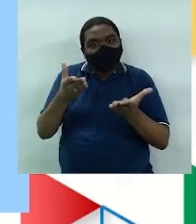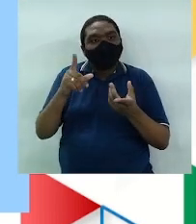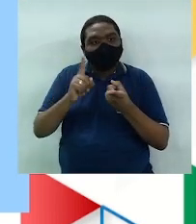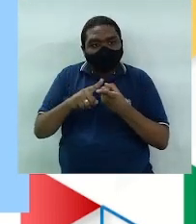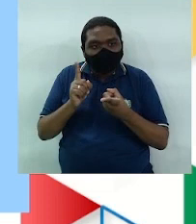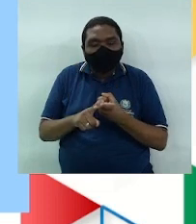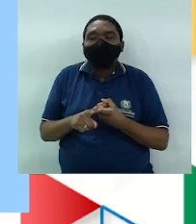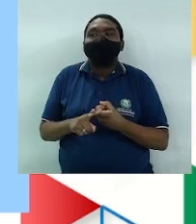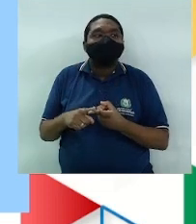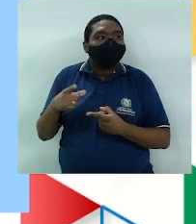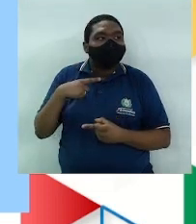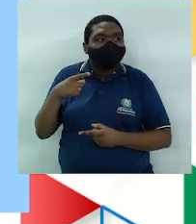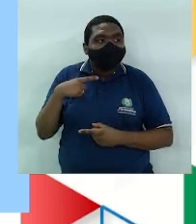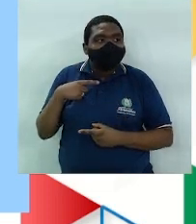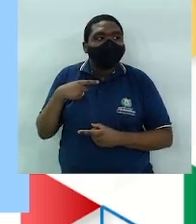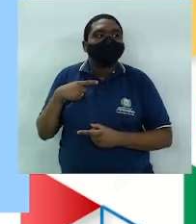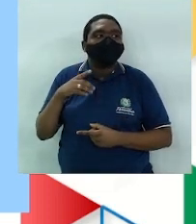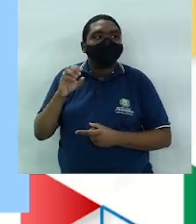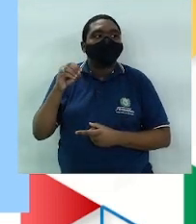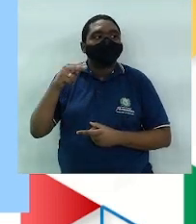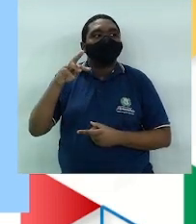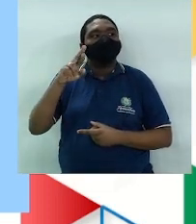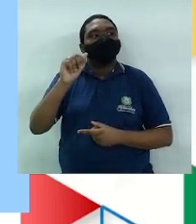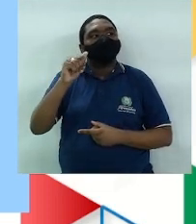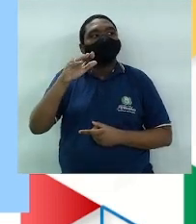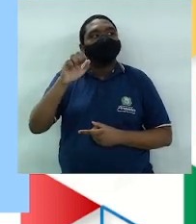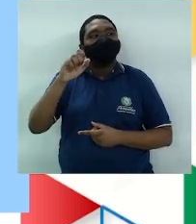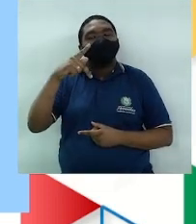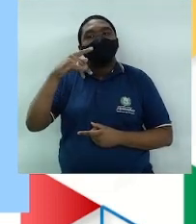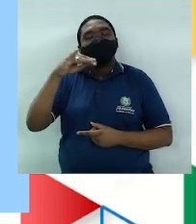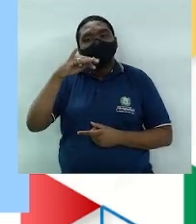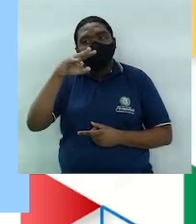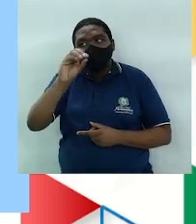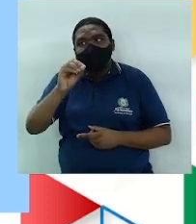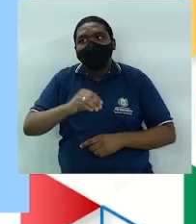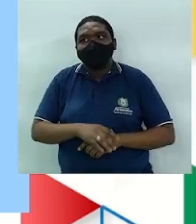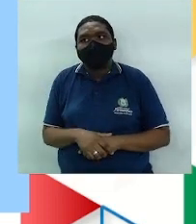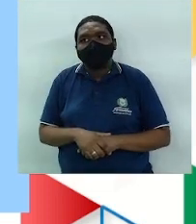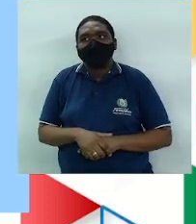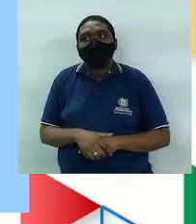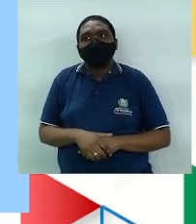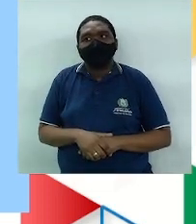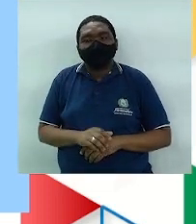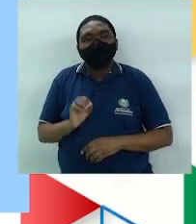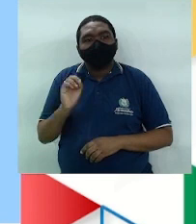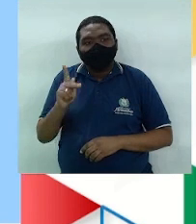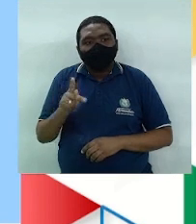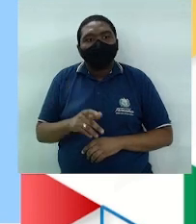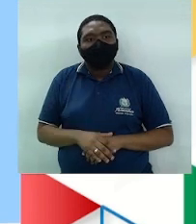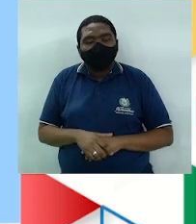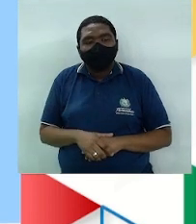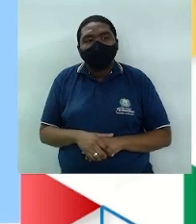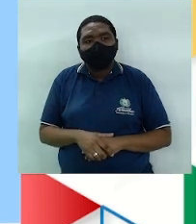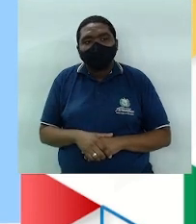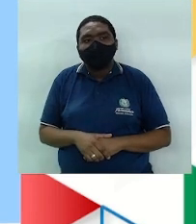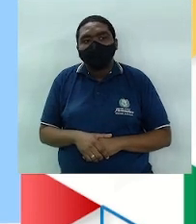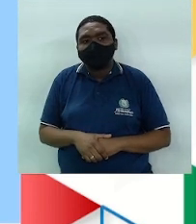contraceptivo que também não é tão eficaz, tá certo? Vamos lá, na tela.